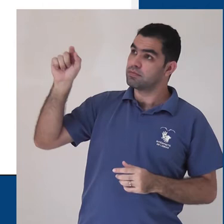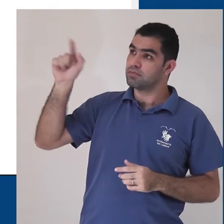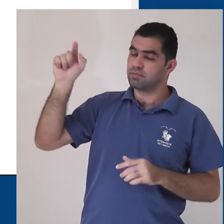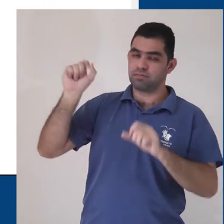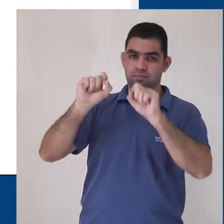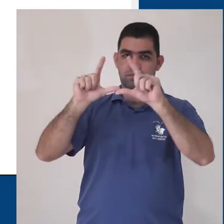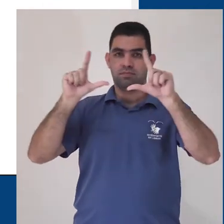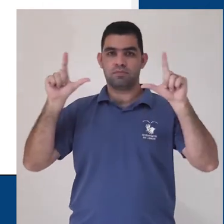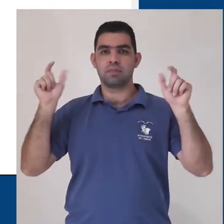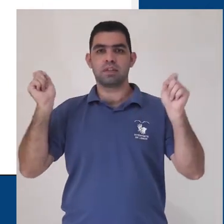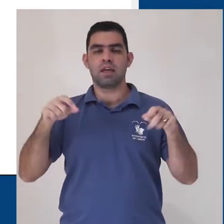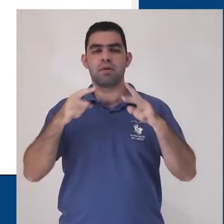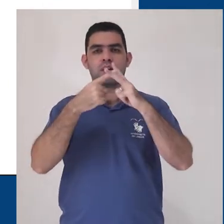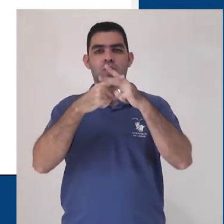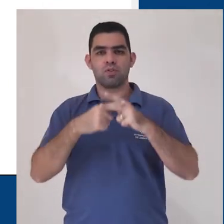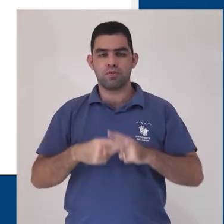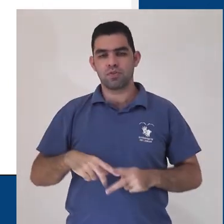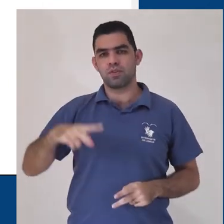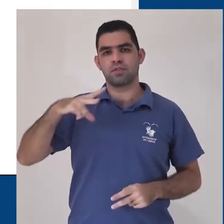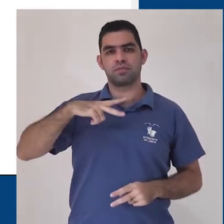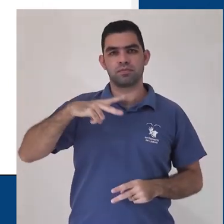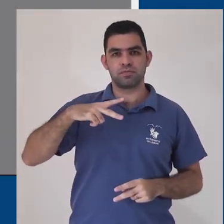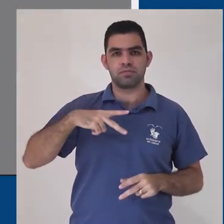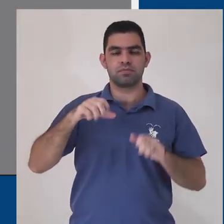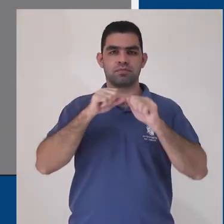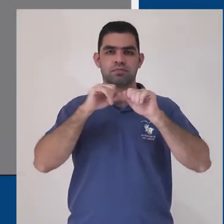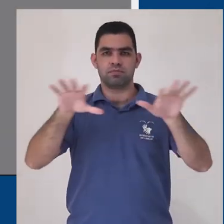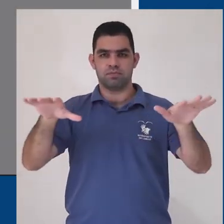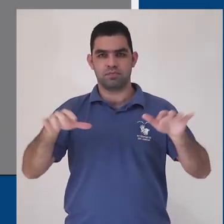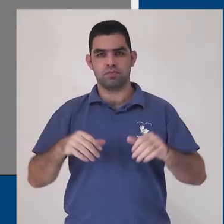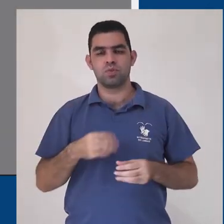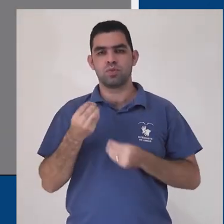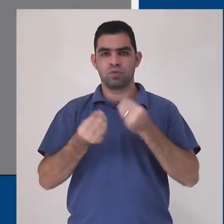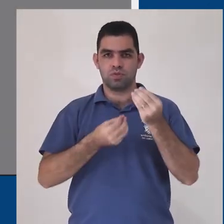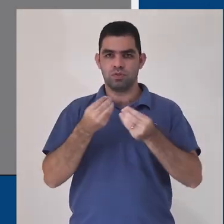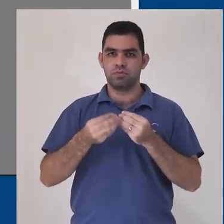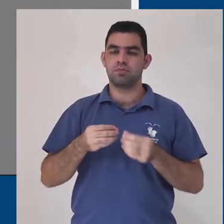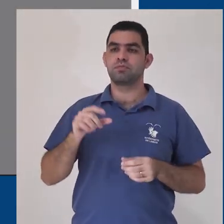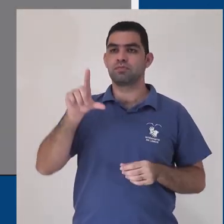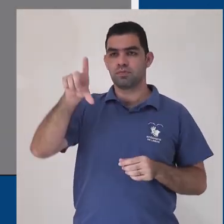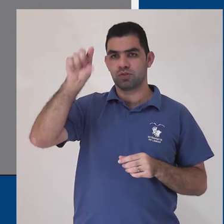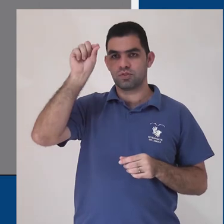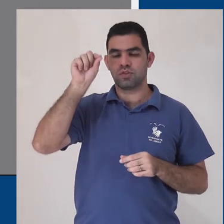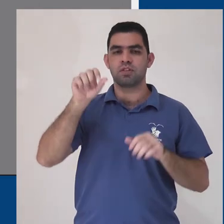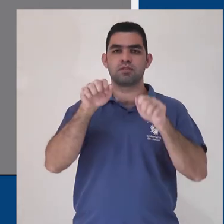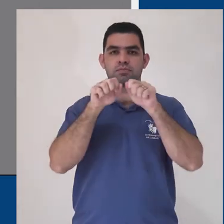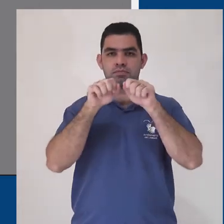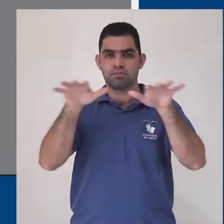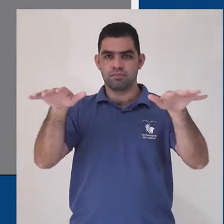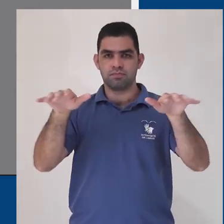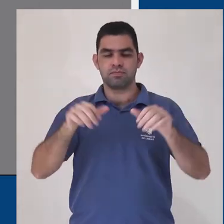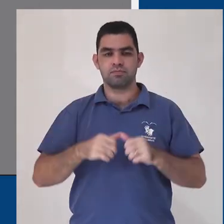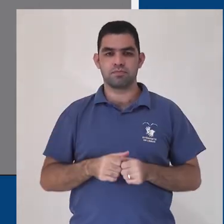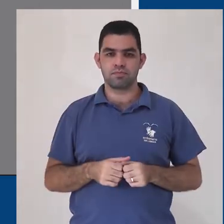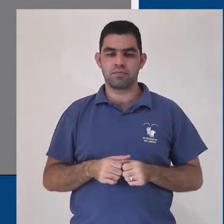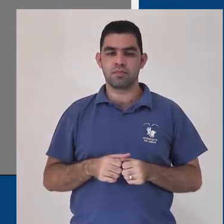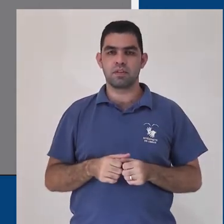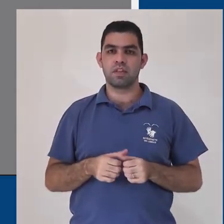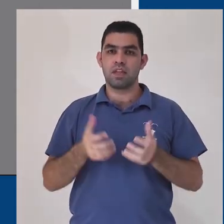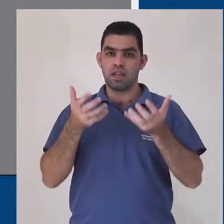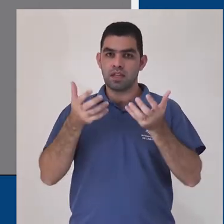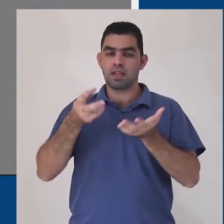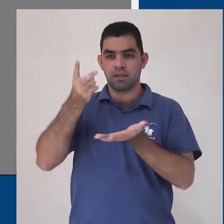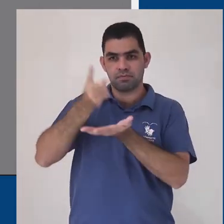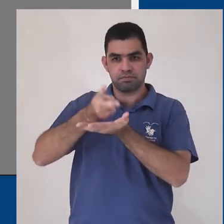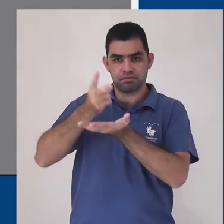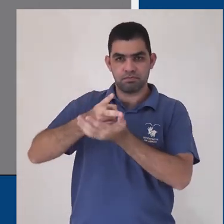de três pontos nos permite também configurar a privacidade de compartilhamento da nossa seção. Clique nele e escolha a opção Compartilhamento.